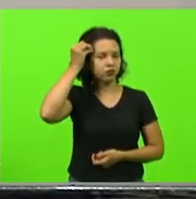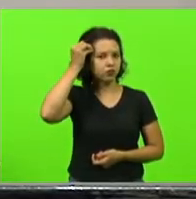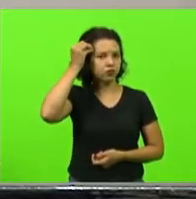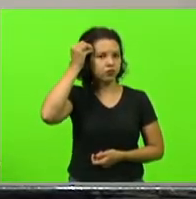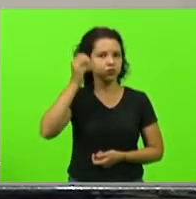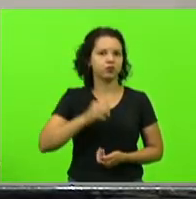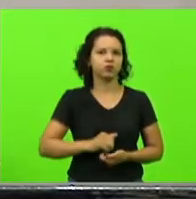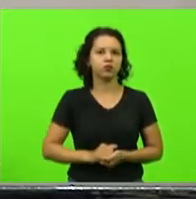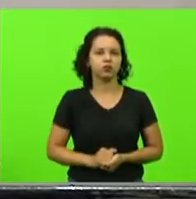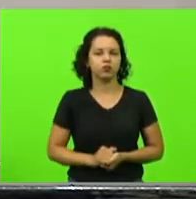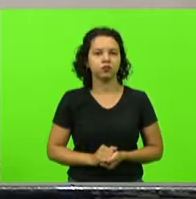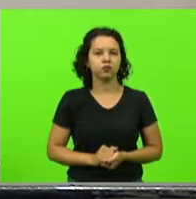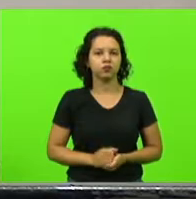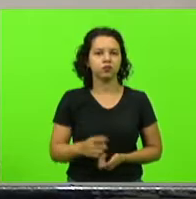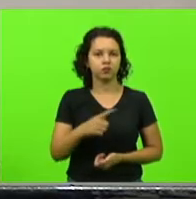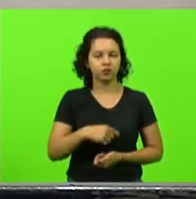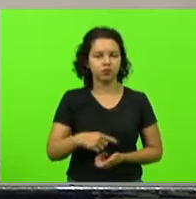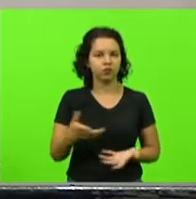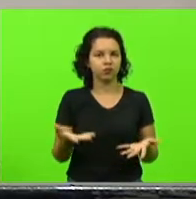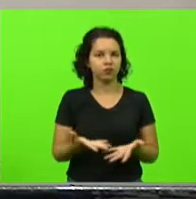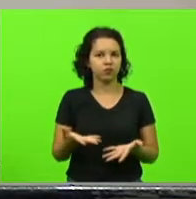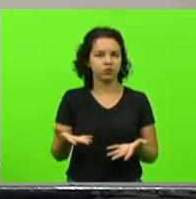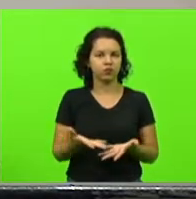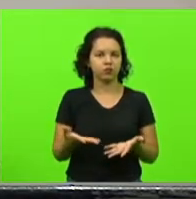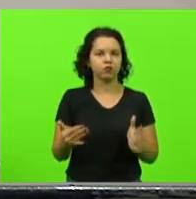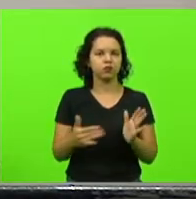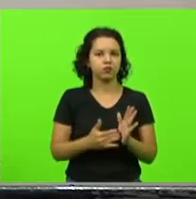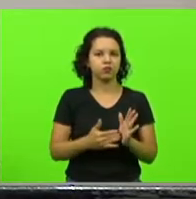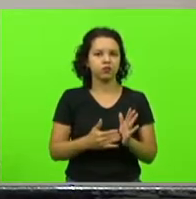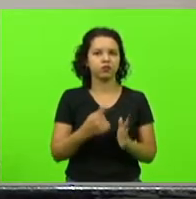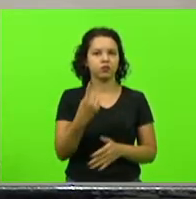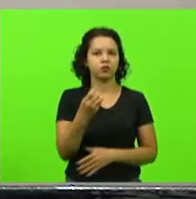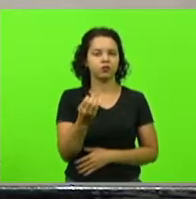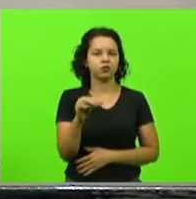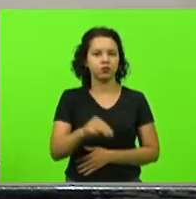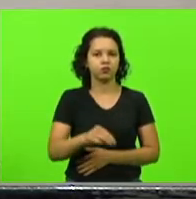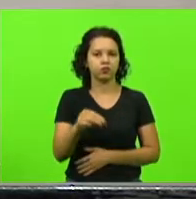a quem concedemos a palavra por até 10 minutos.